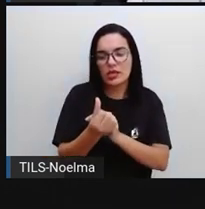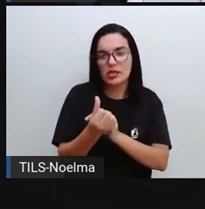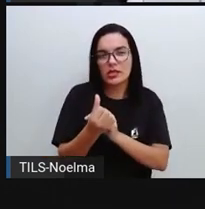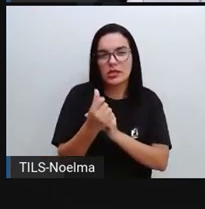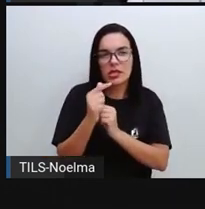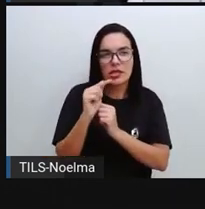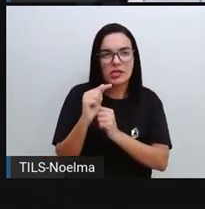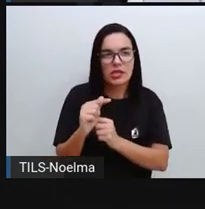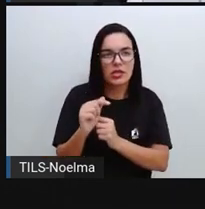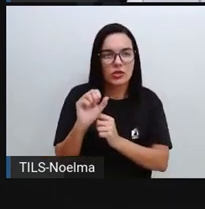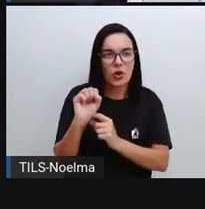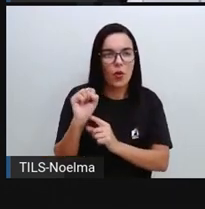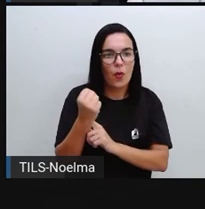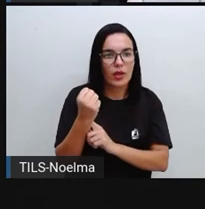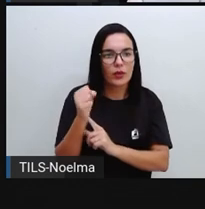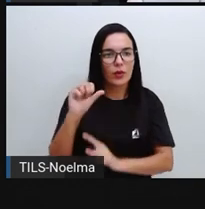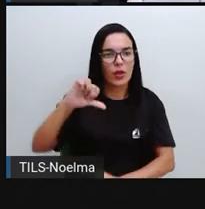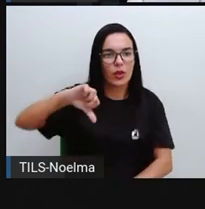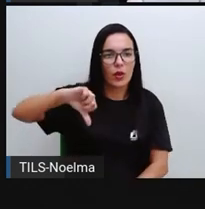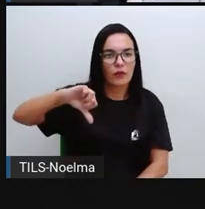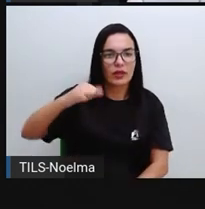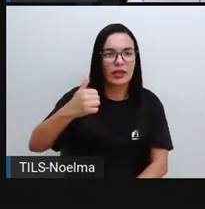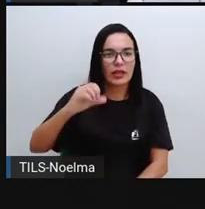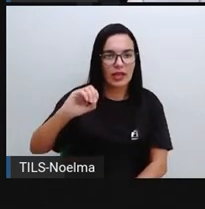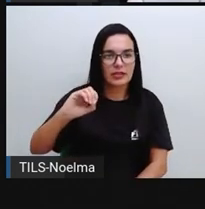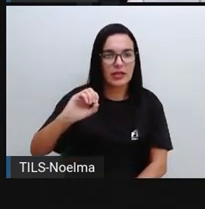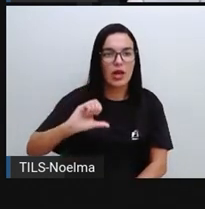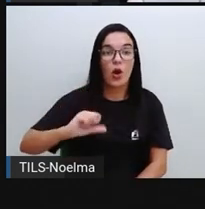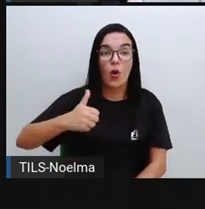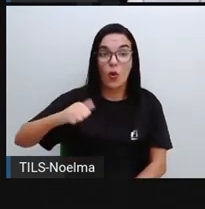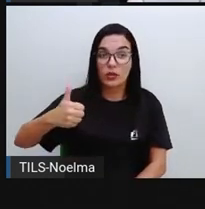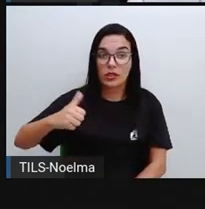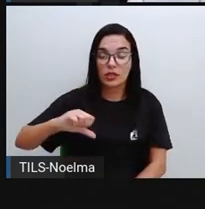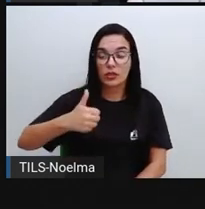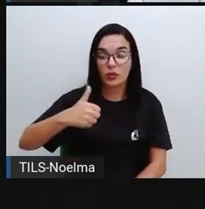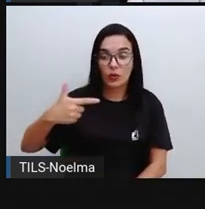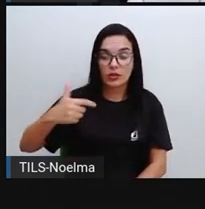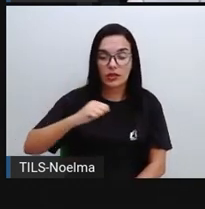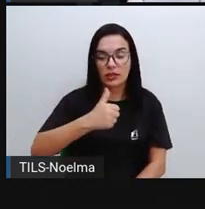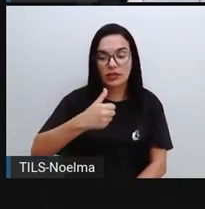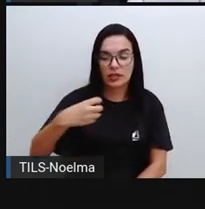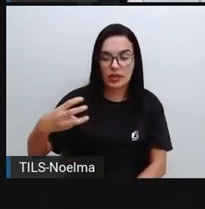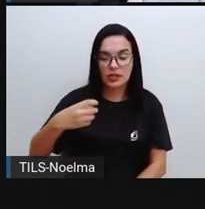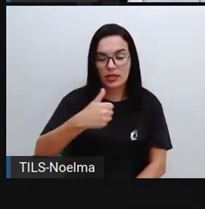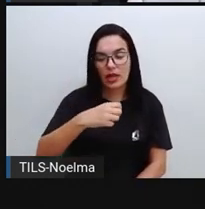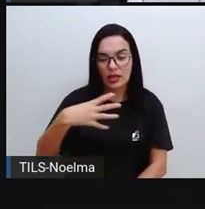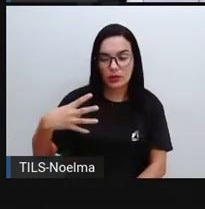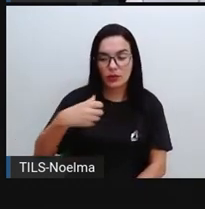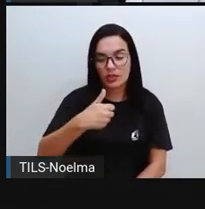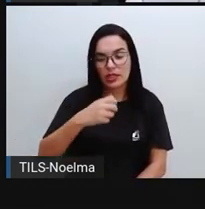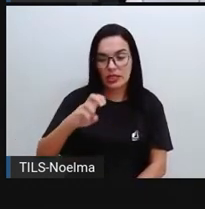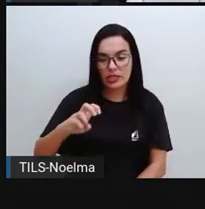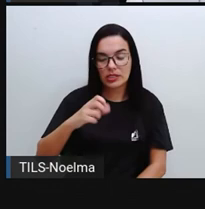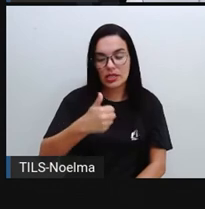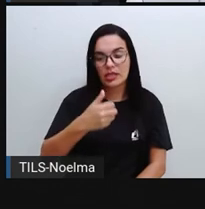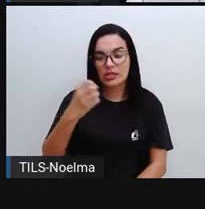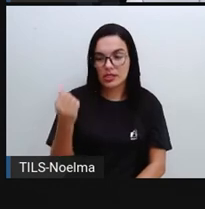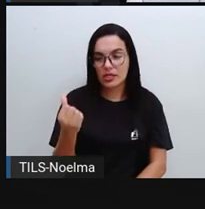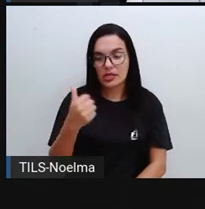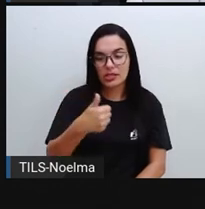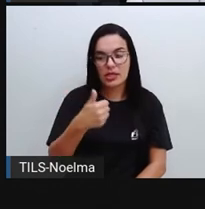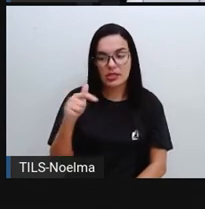6, 7, 8, 9, 10, 11, 12, 13, 14, 15,